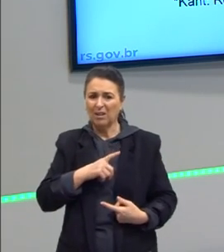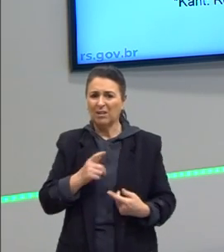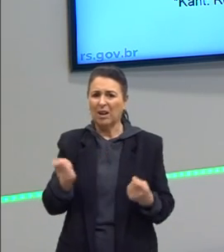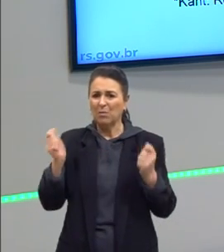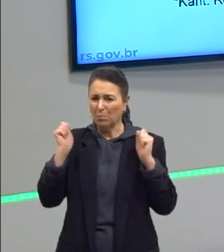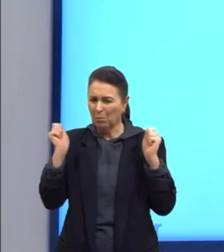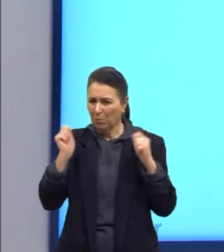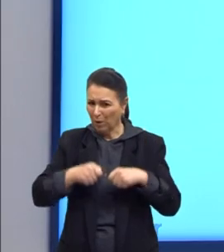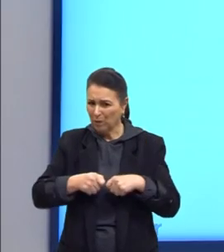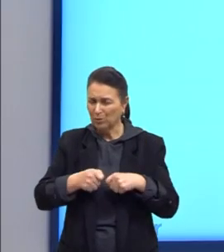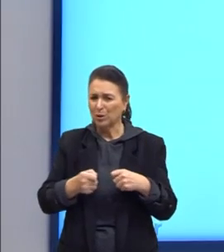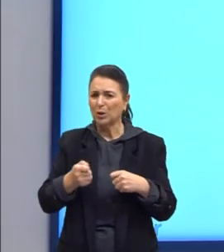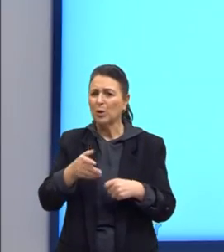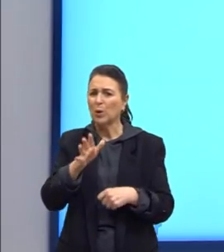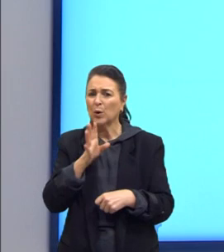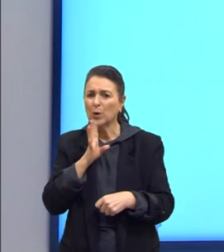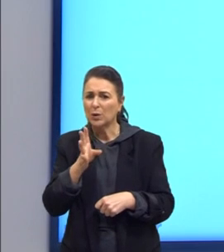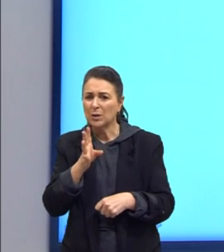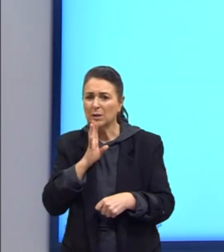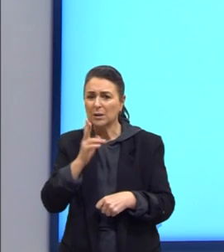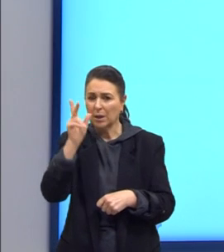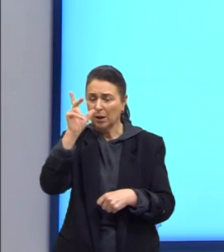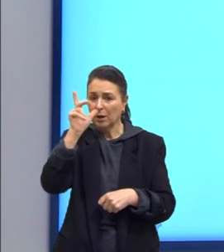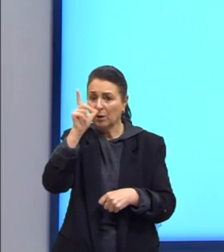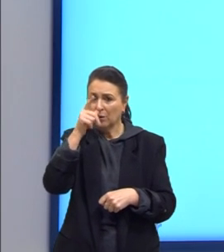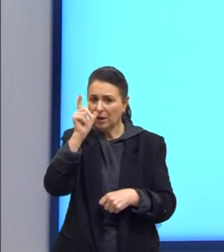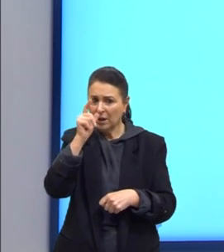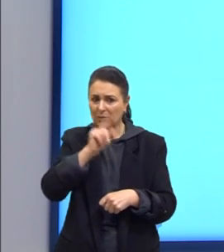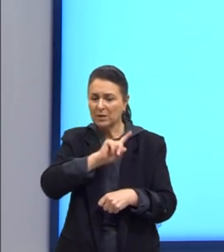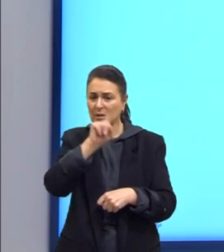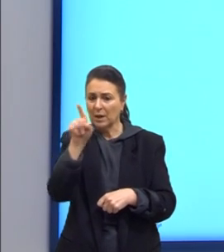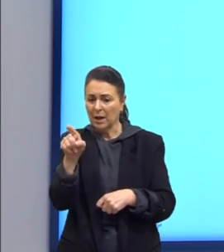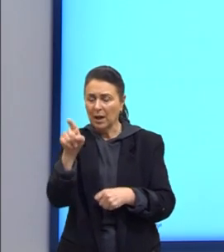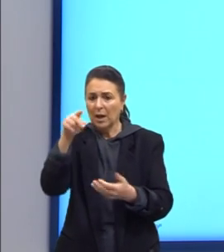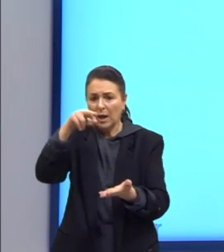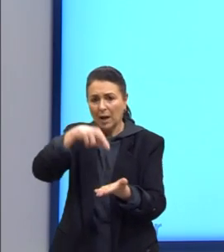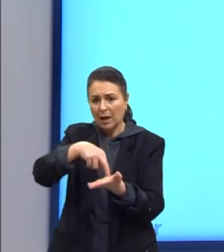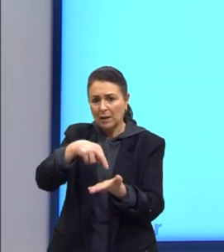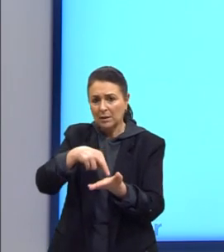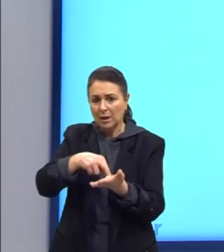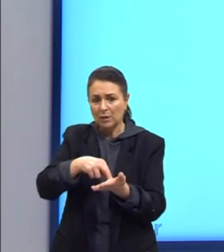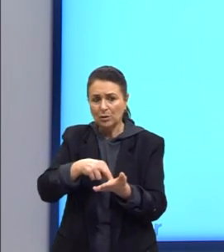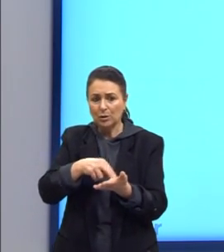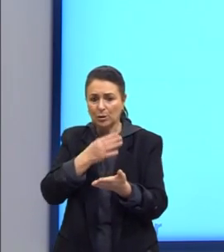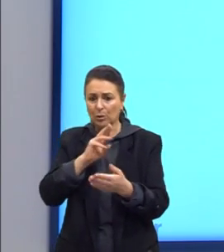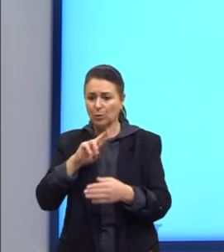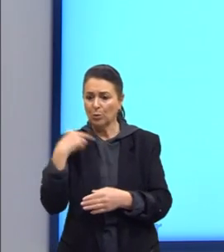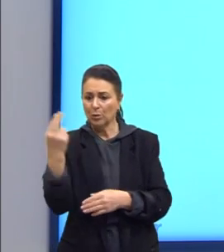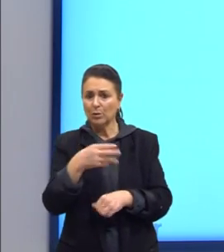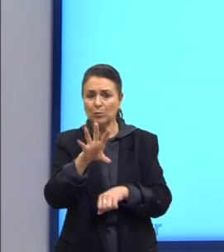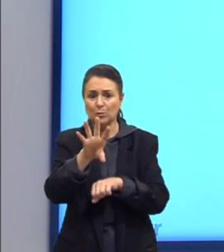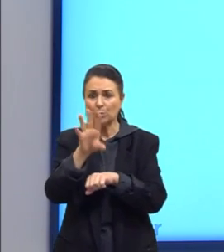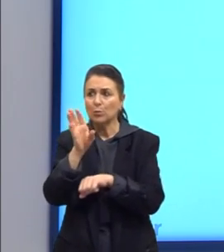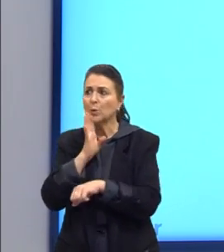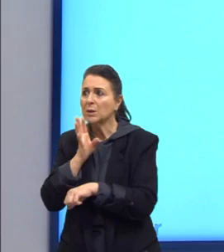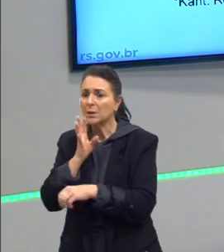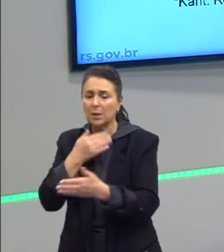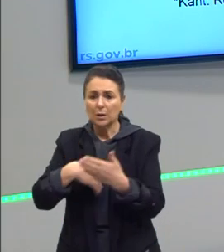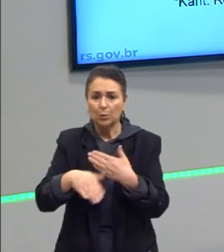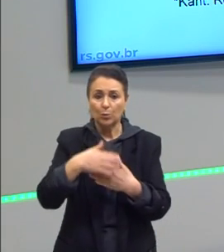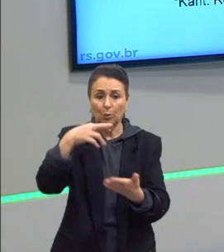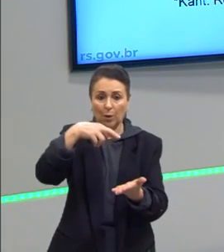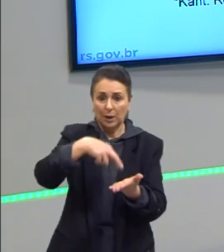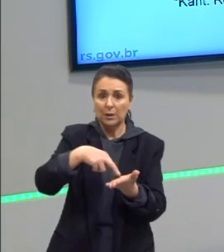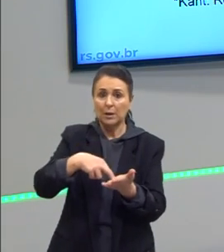Descartes vai dizer que o ser humano, que a realidade está aqui para ser conhecida. Para Descartes, nós podemos conhecer tudo. A realidade está ali, e a razão